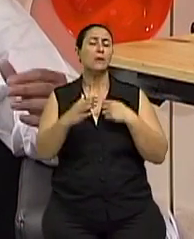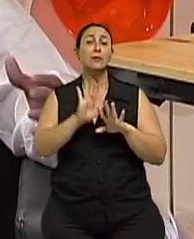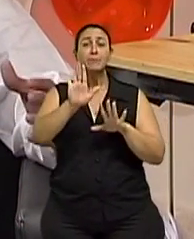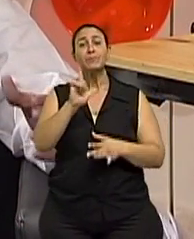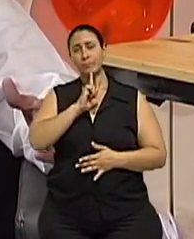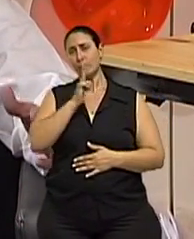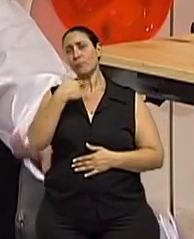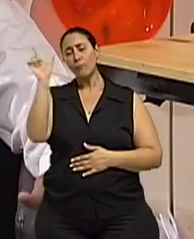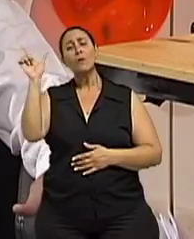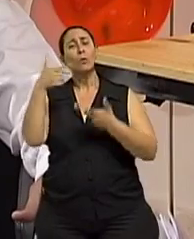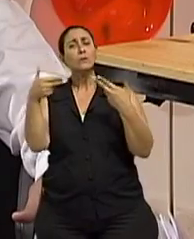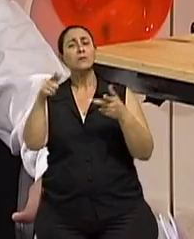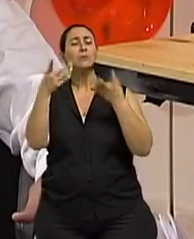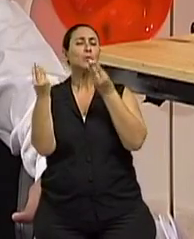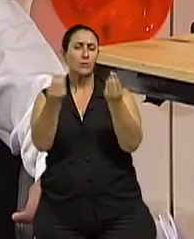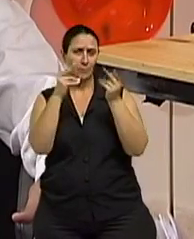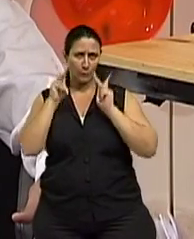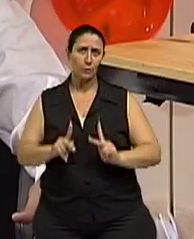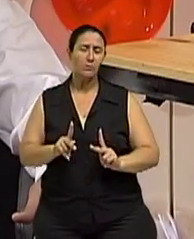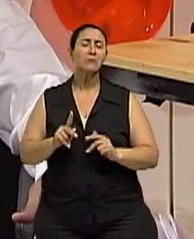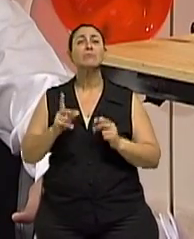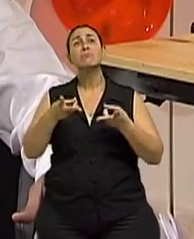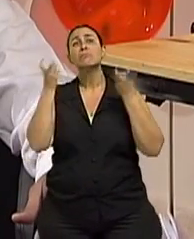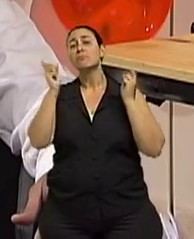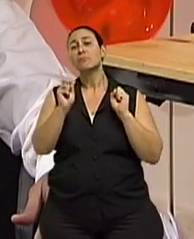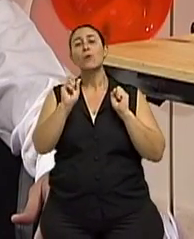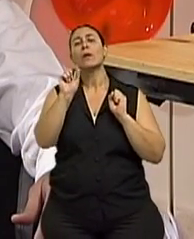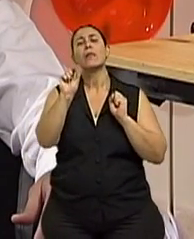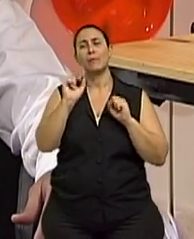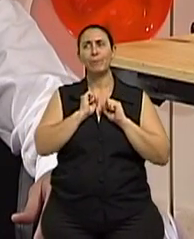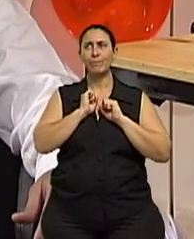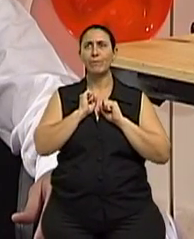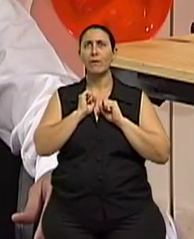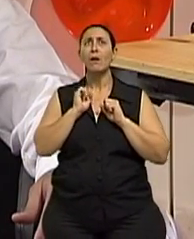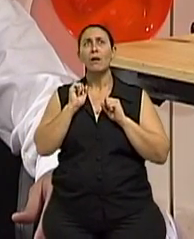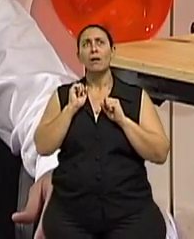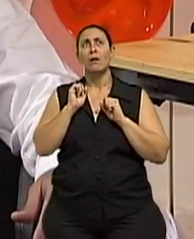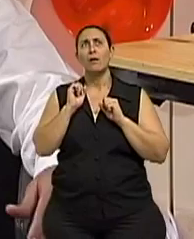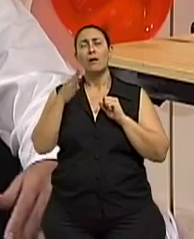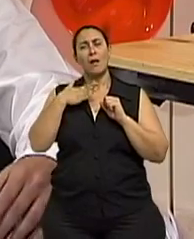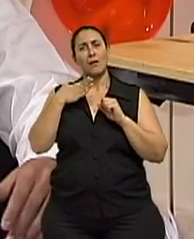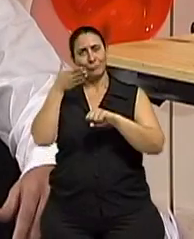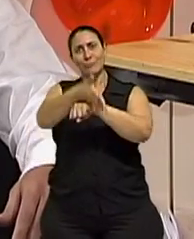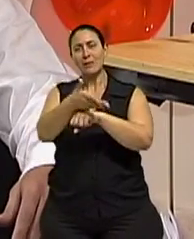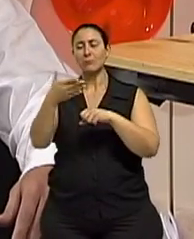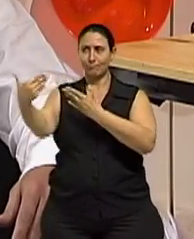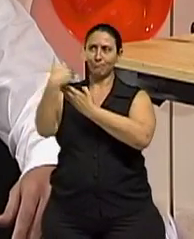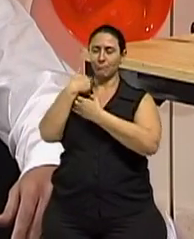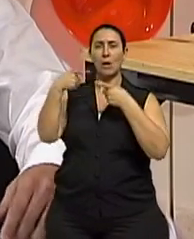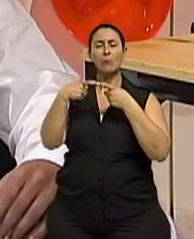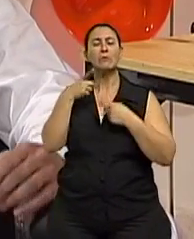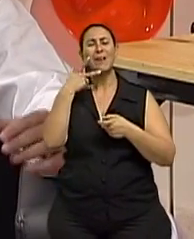duvidosa, que as pessoas geralmente levam muito em conta, é chegar na consulta e dizer assim, eu estou com muita dor no meu quadril